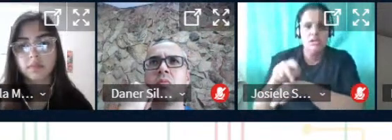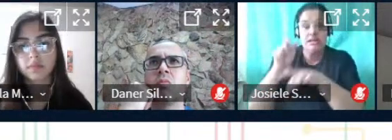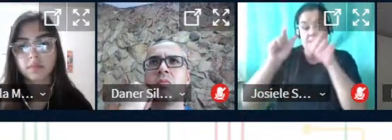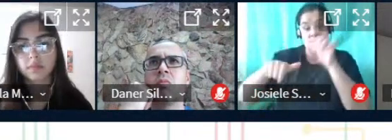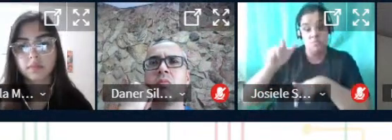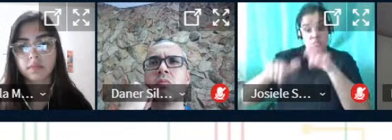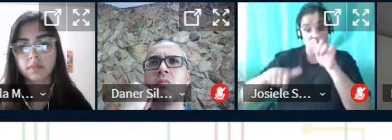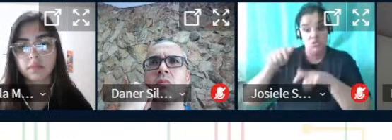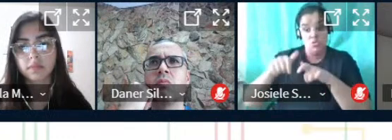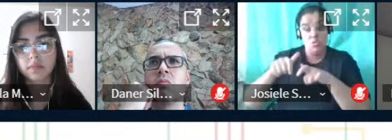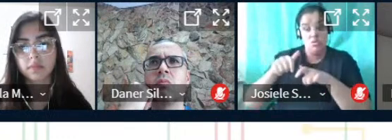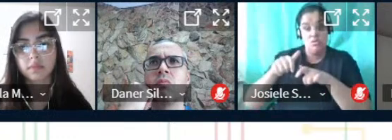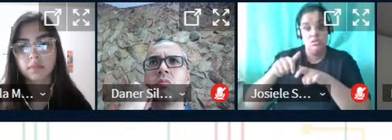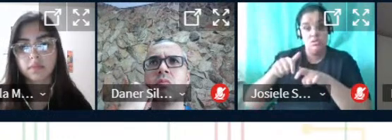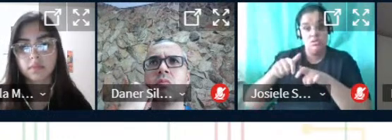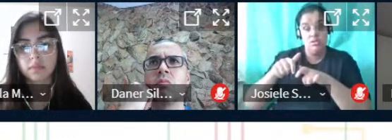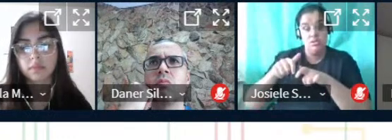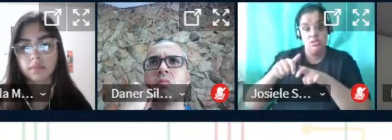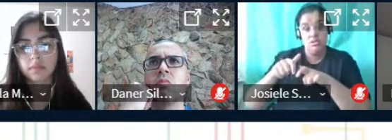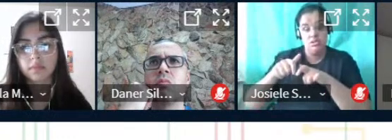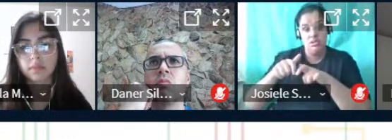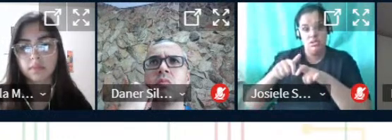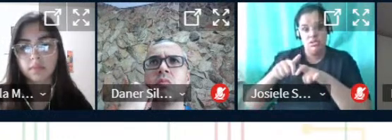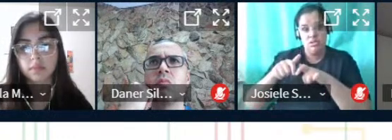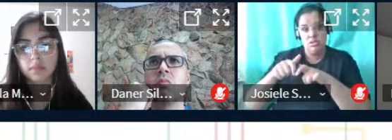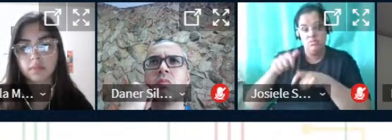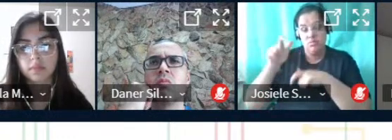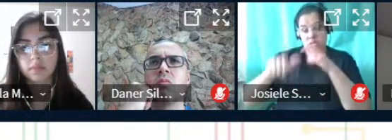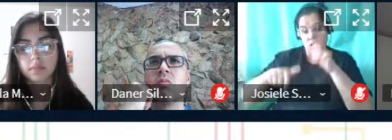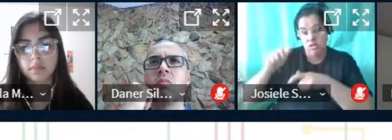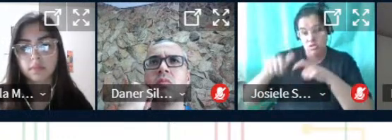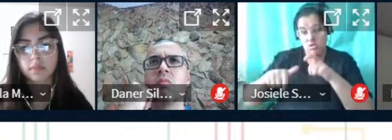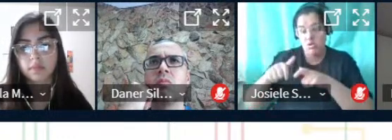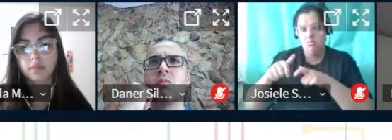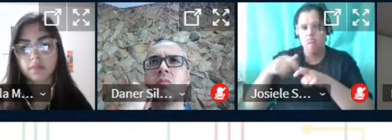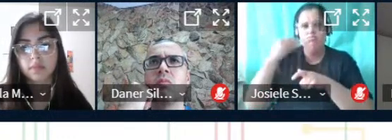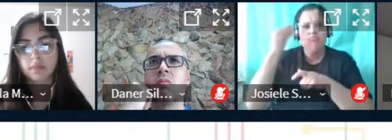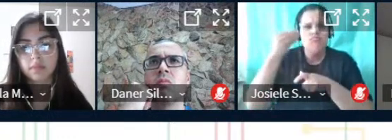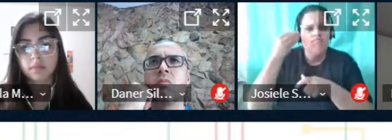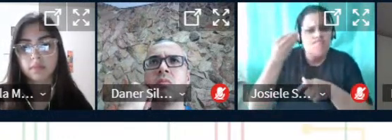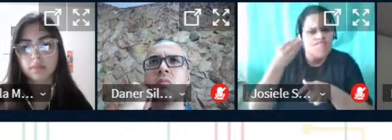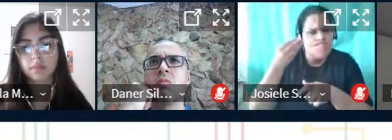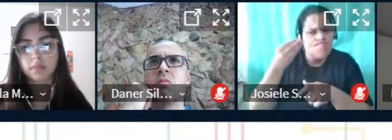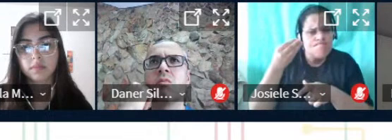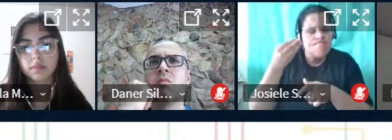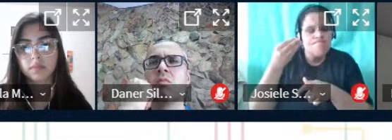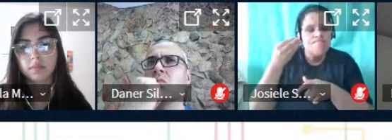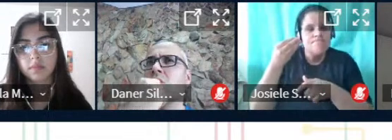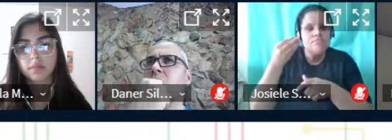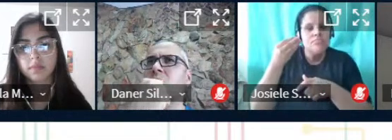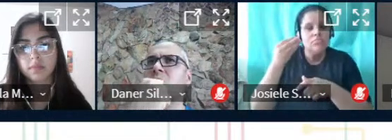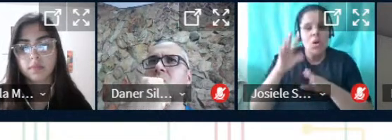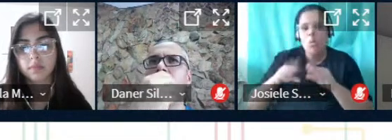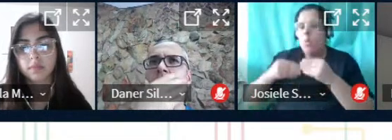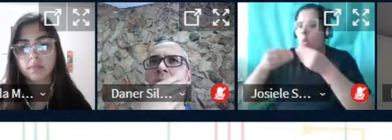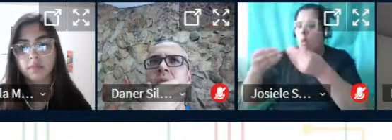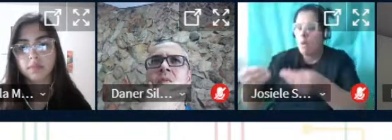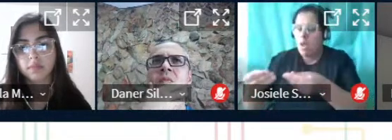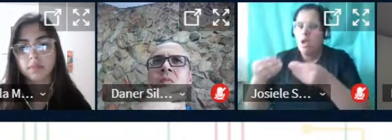material que vocês estão desenvolvendo essas pessoas elas ao experimentarem os recursos que vocês vêm oferecer